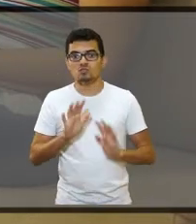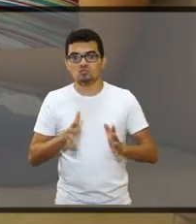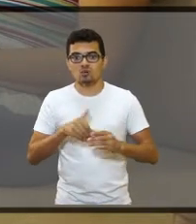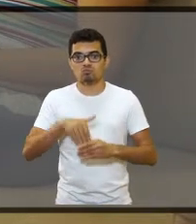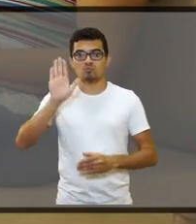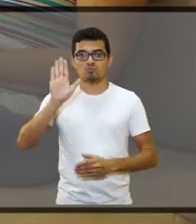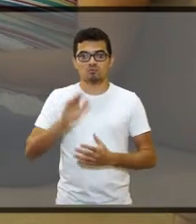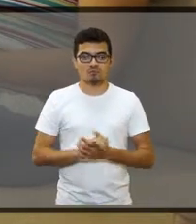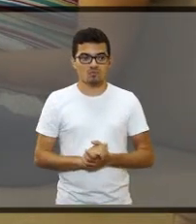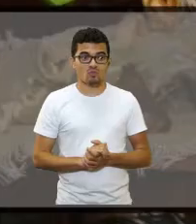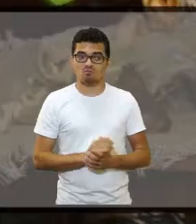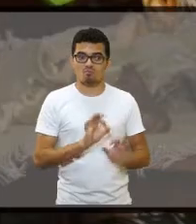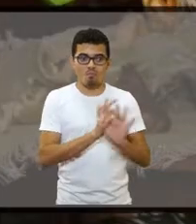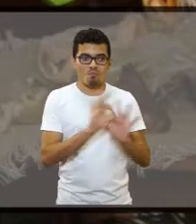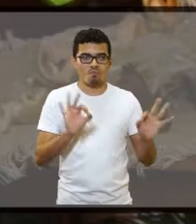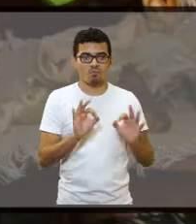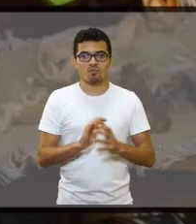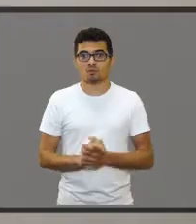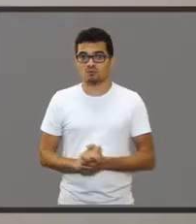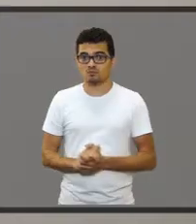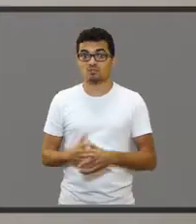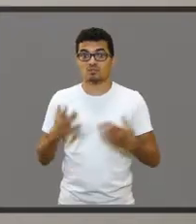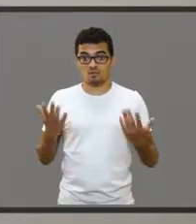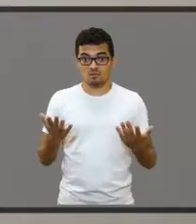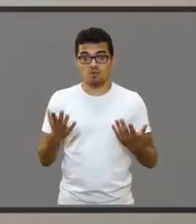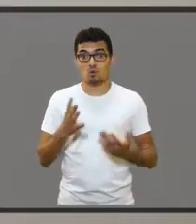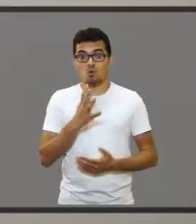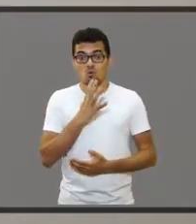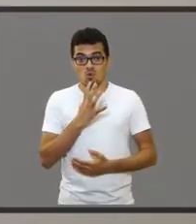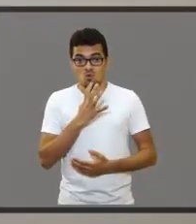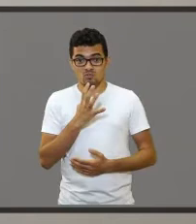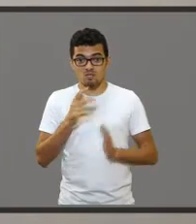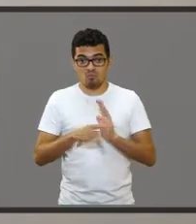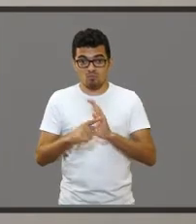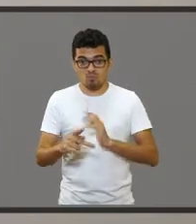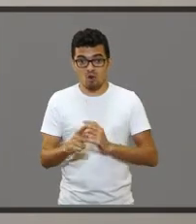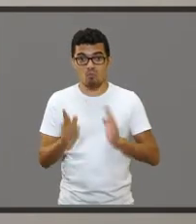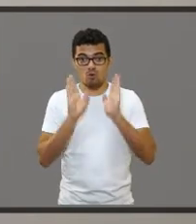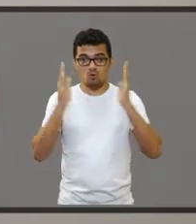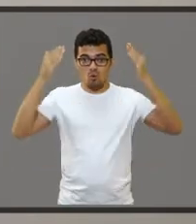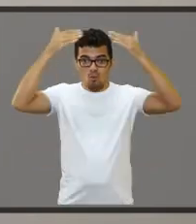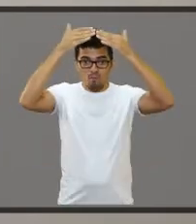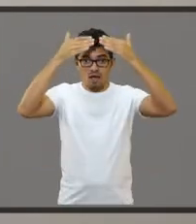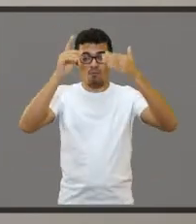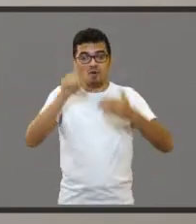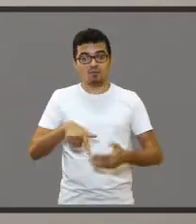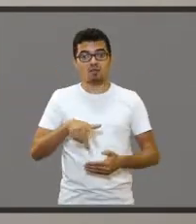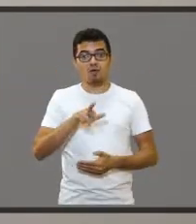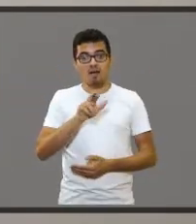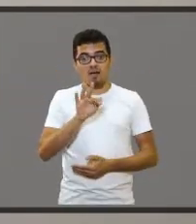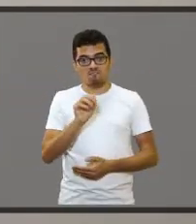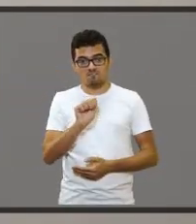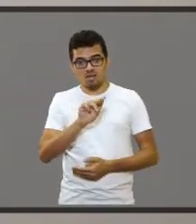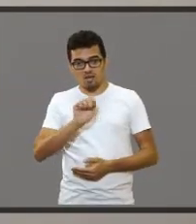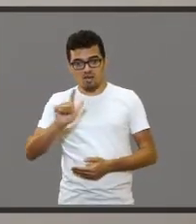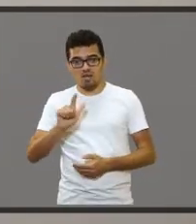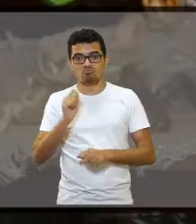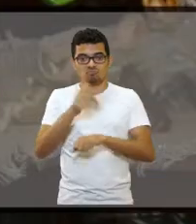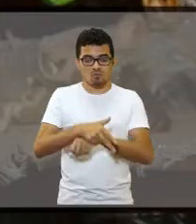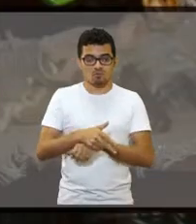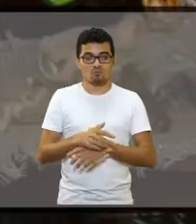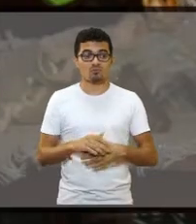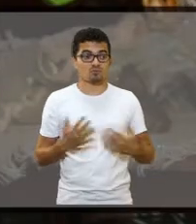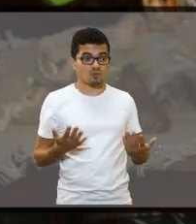ele se candidatou antes? Nenhuma. E seguindo um conselho do Papa Francisco, Rafael resolveu se candidatar.